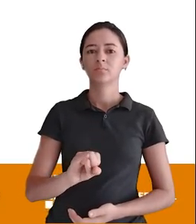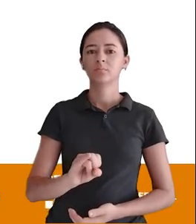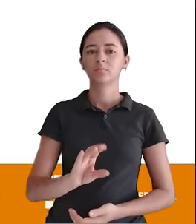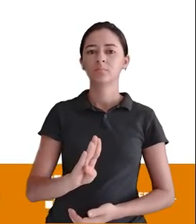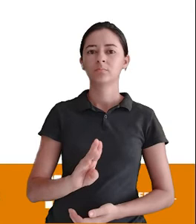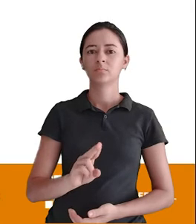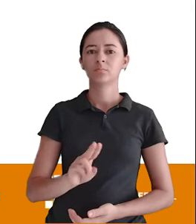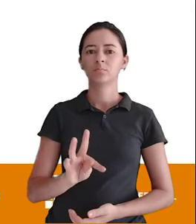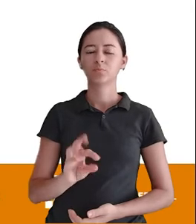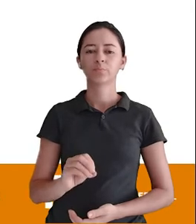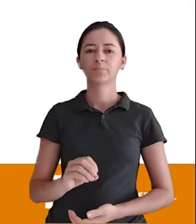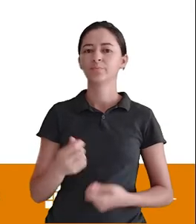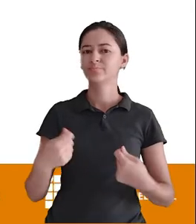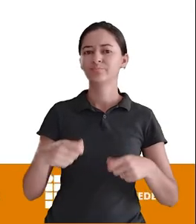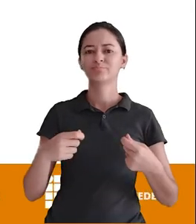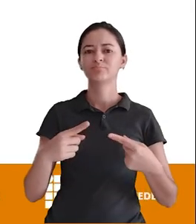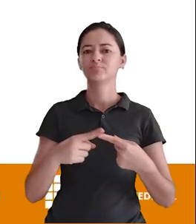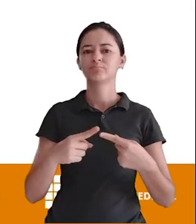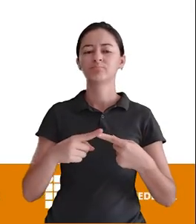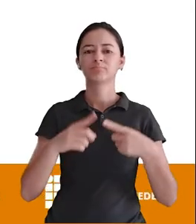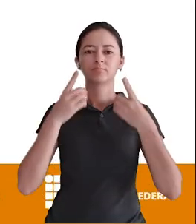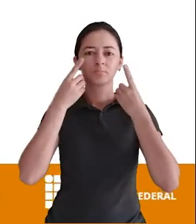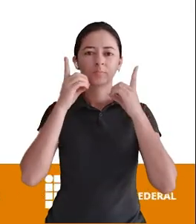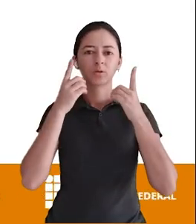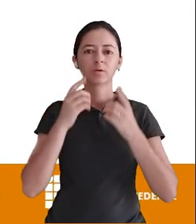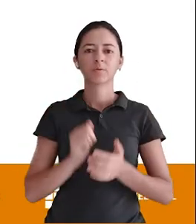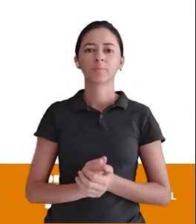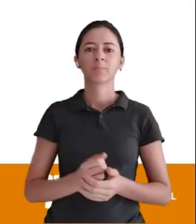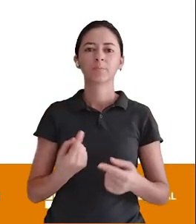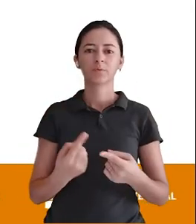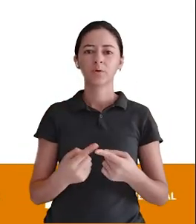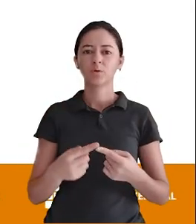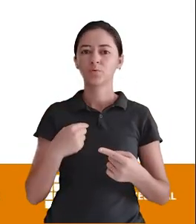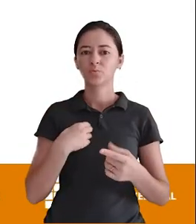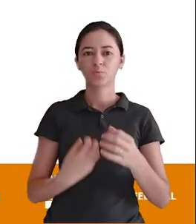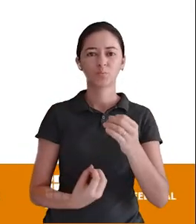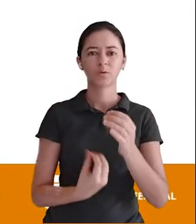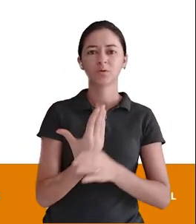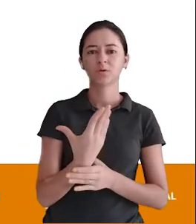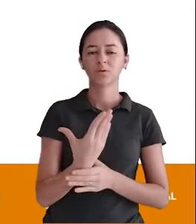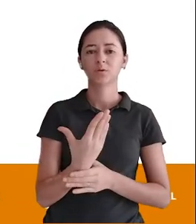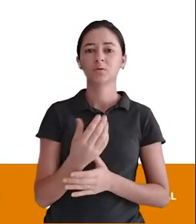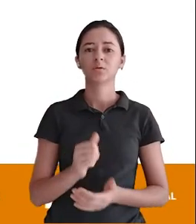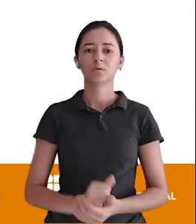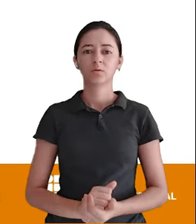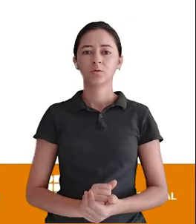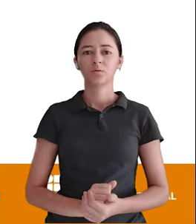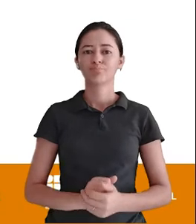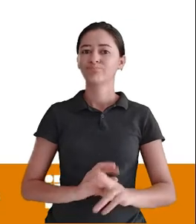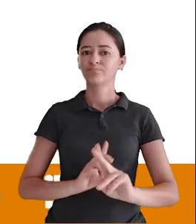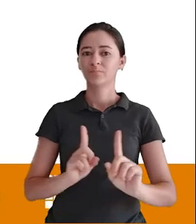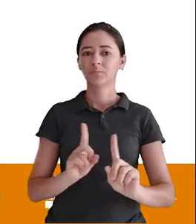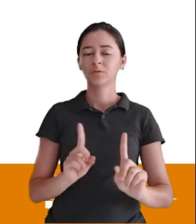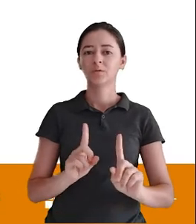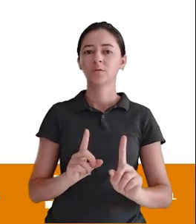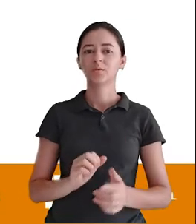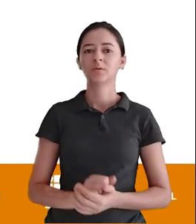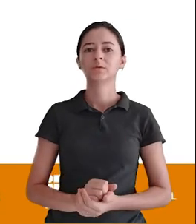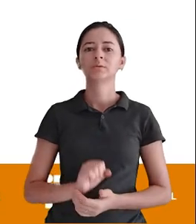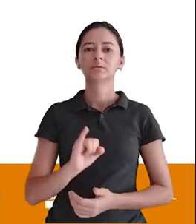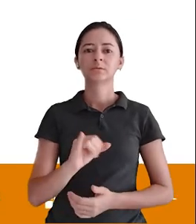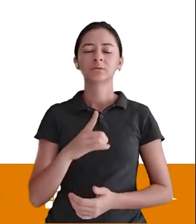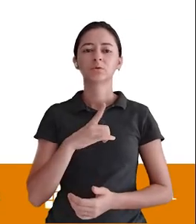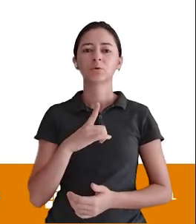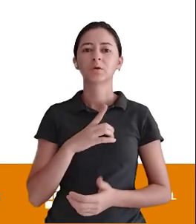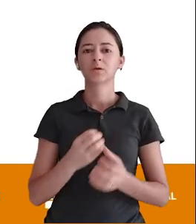dado Não precisa informar O tipo de dado Porque o que acontece Eu não estou criando Um atributo novo Como no ADD Se eu estou criando Um